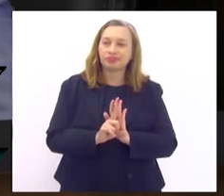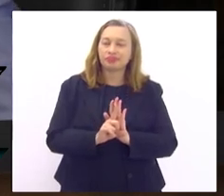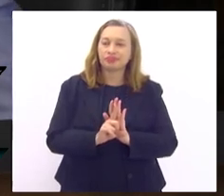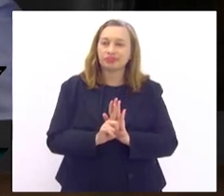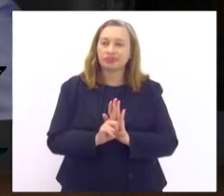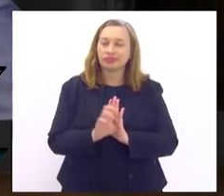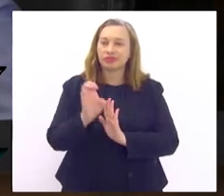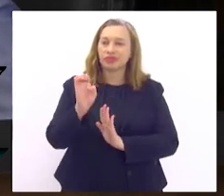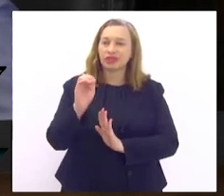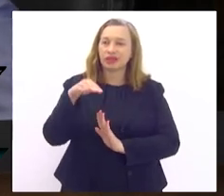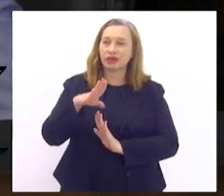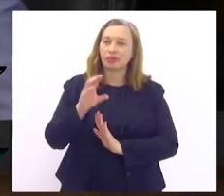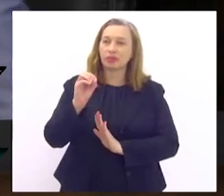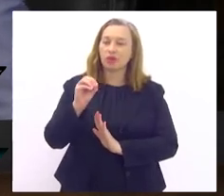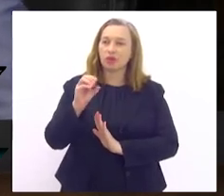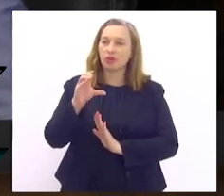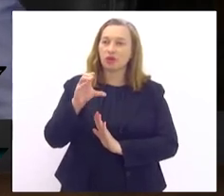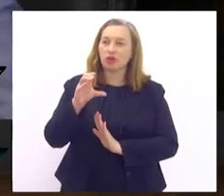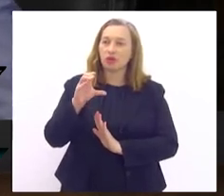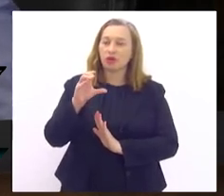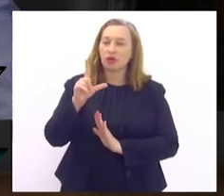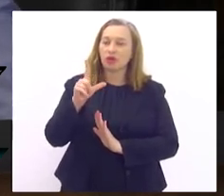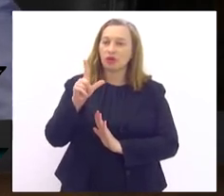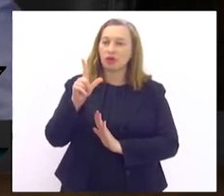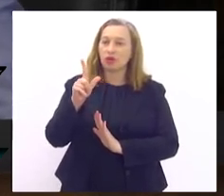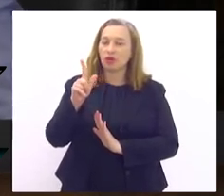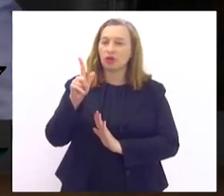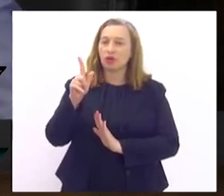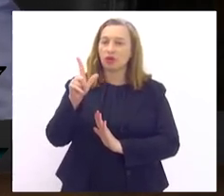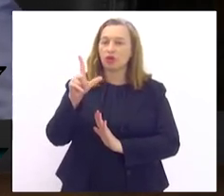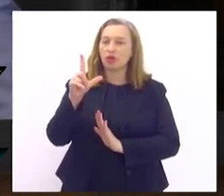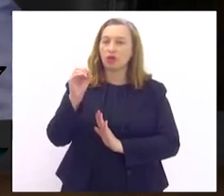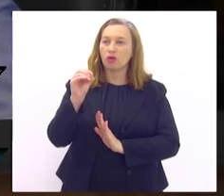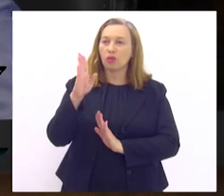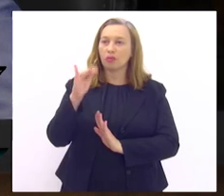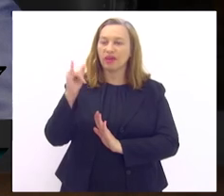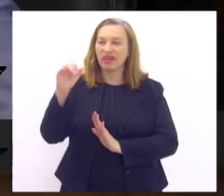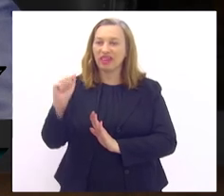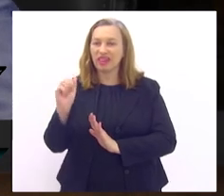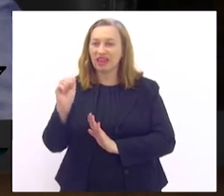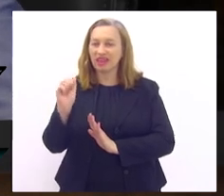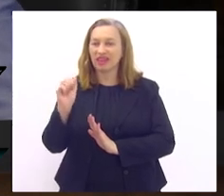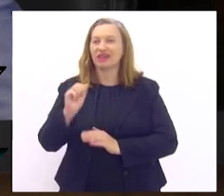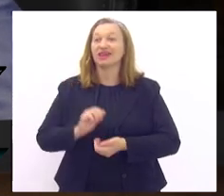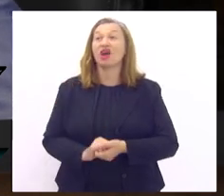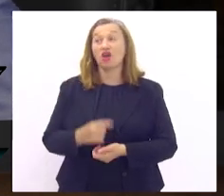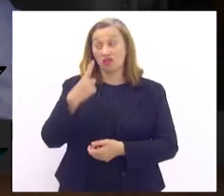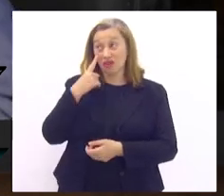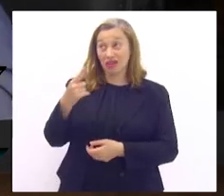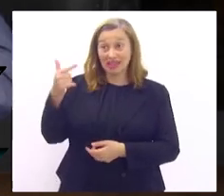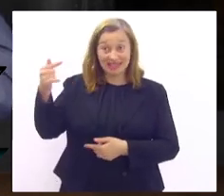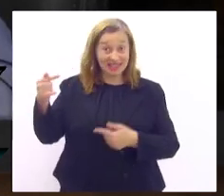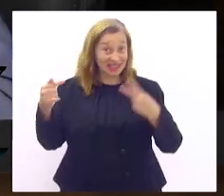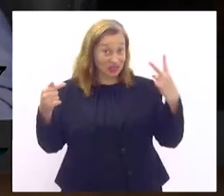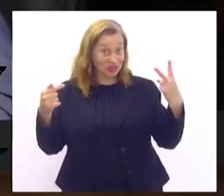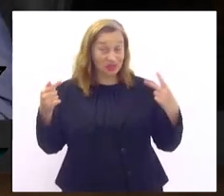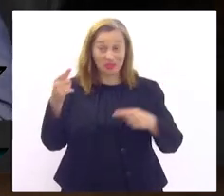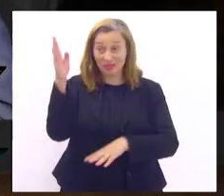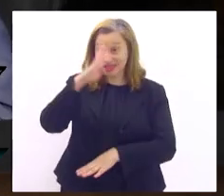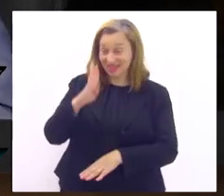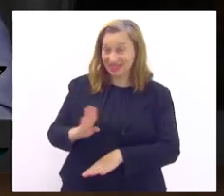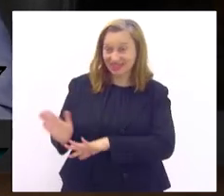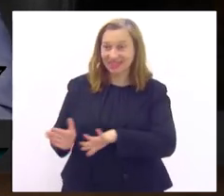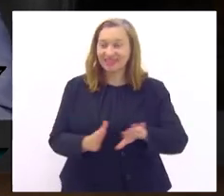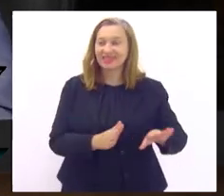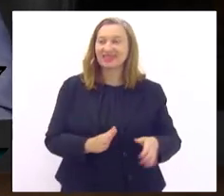glicada olha só o primeiro estado da federação 7 a 2 7 a 2 Brasil a